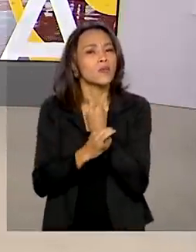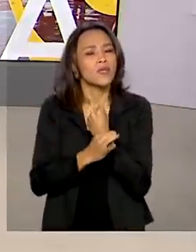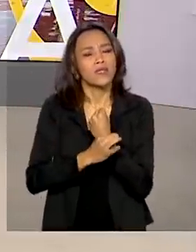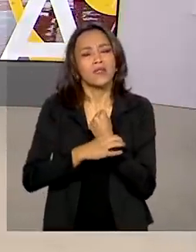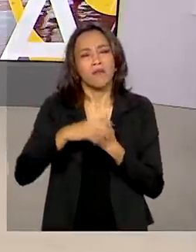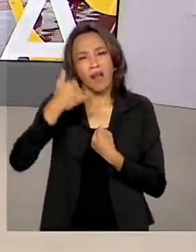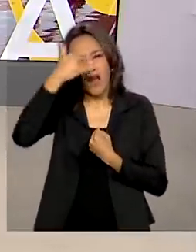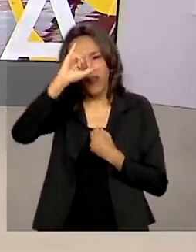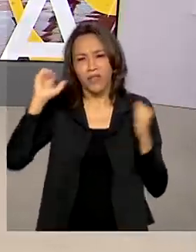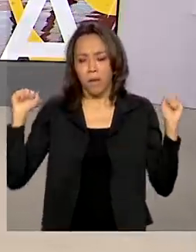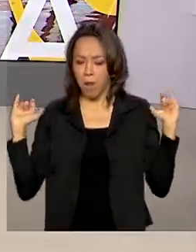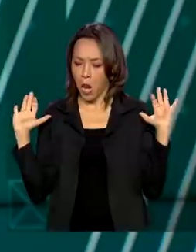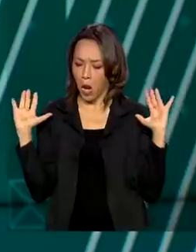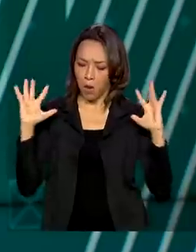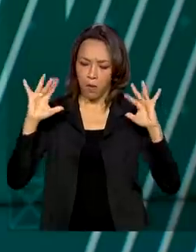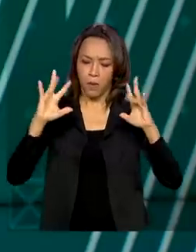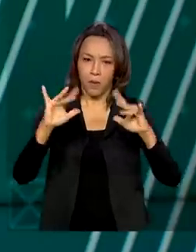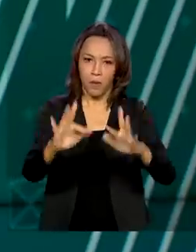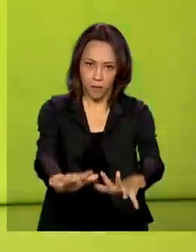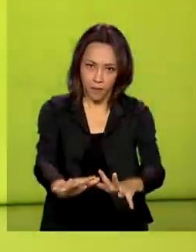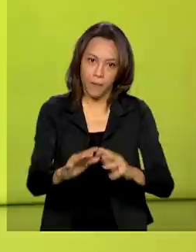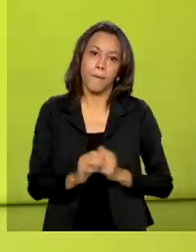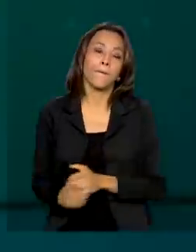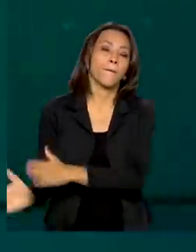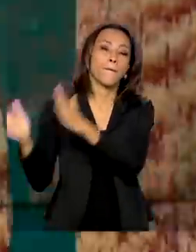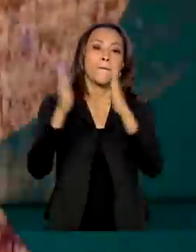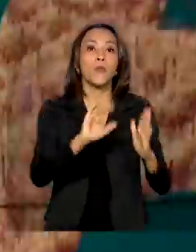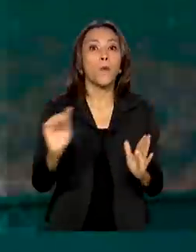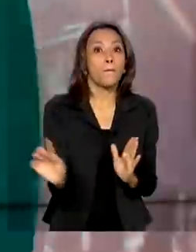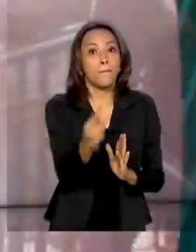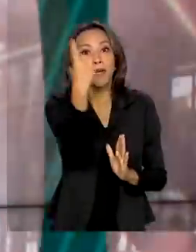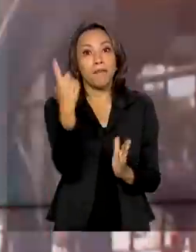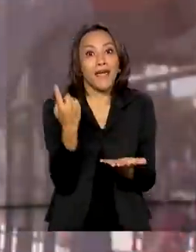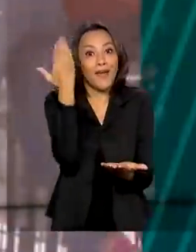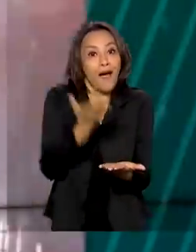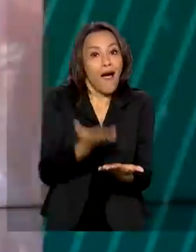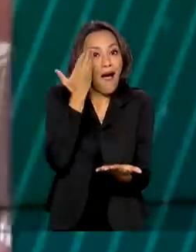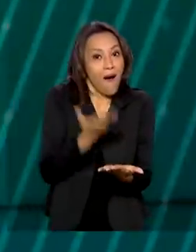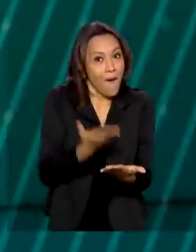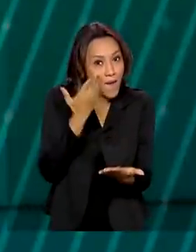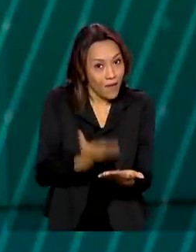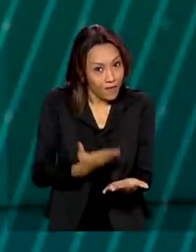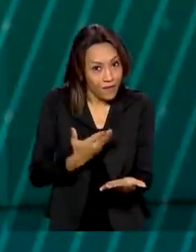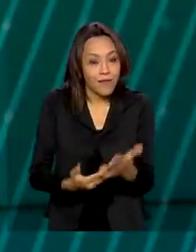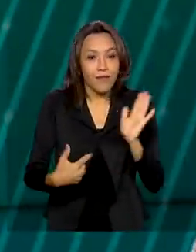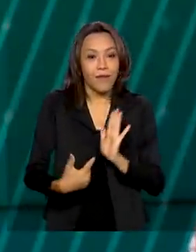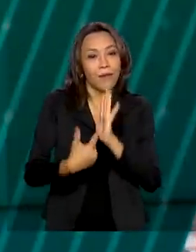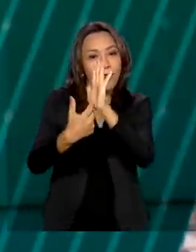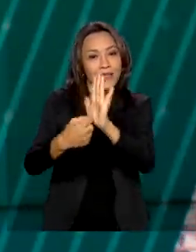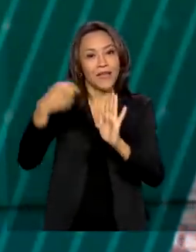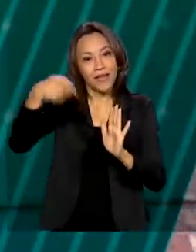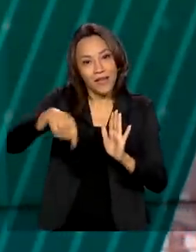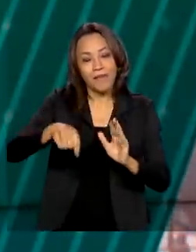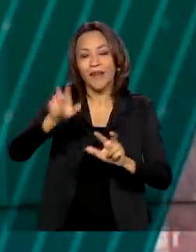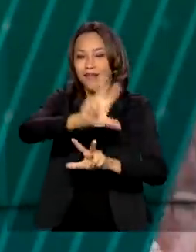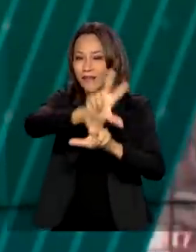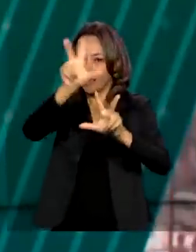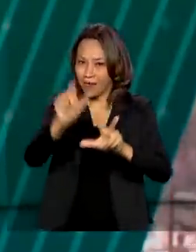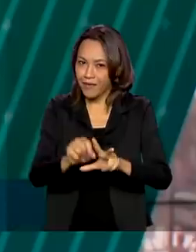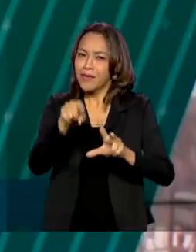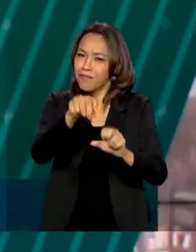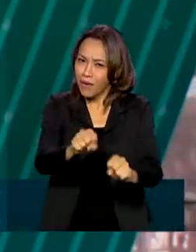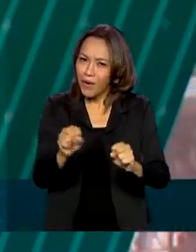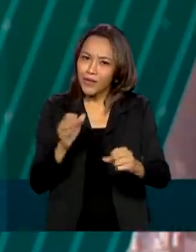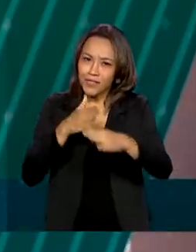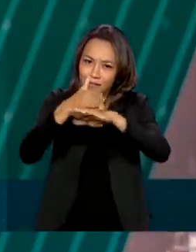aglomeração na entrada. O primeiro aulão de revisão da Maratona Enem, transmitido pela TV Brasil, está disponível